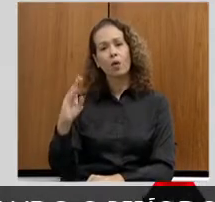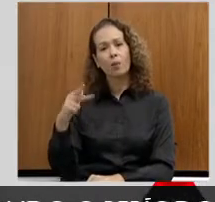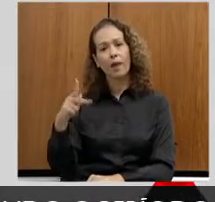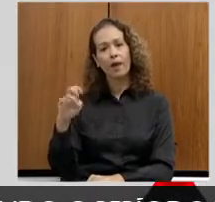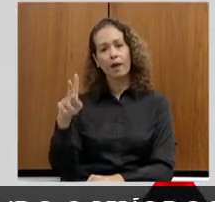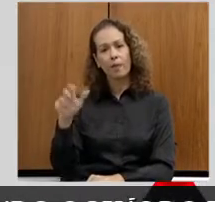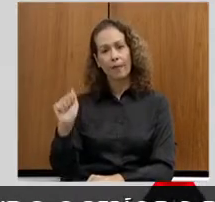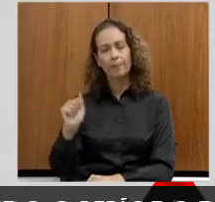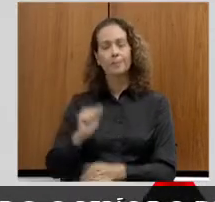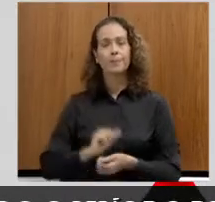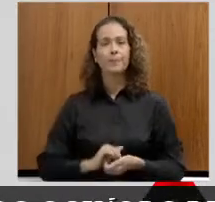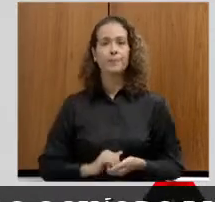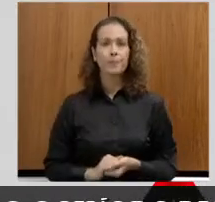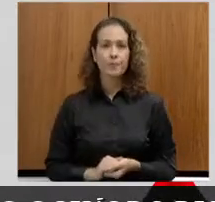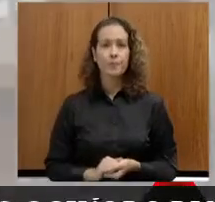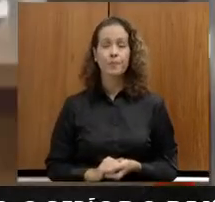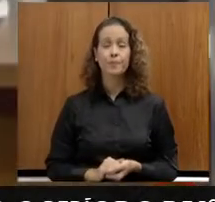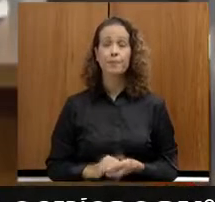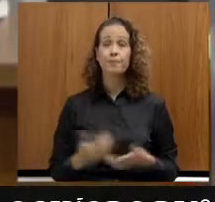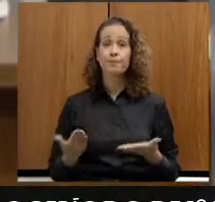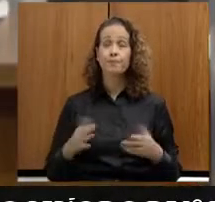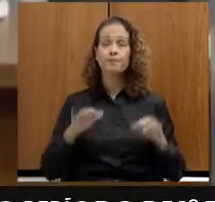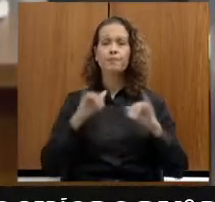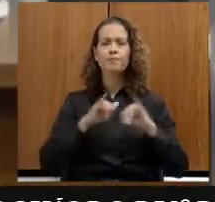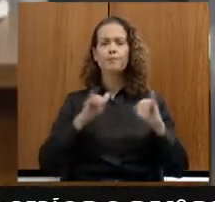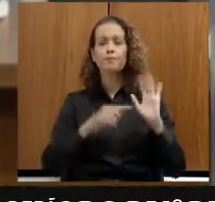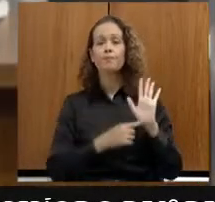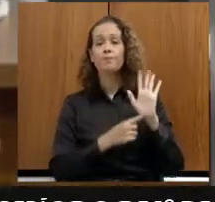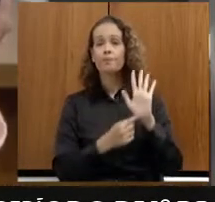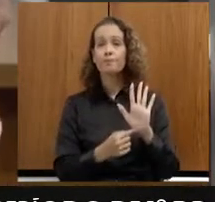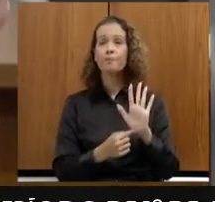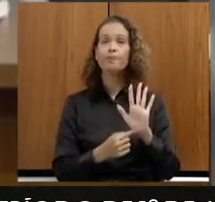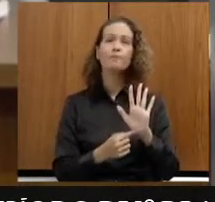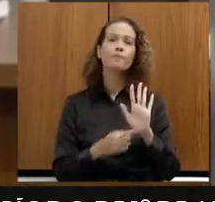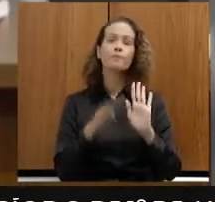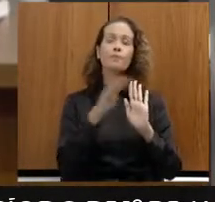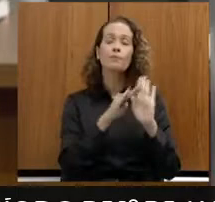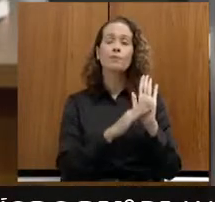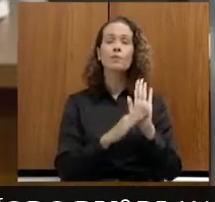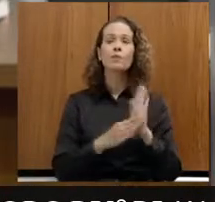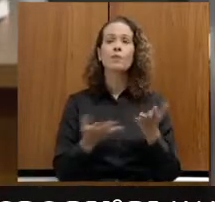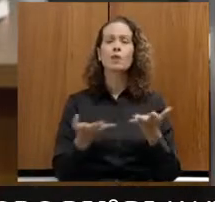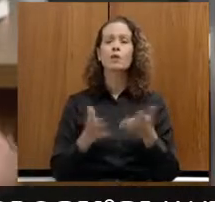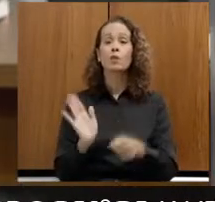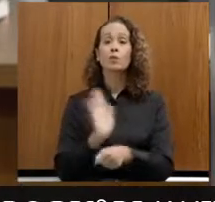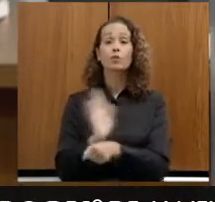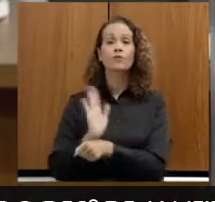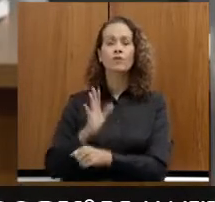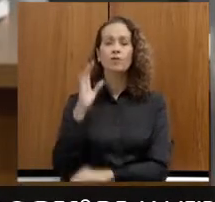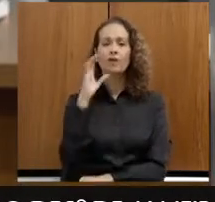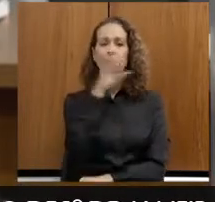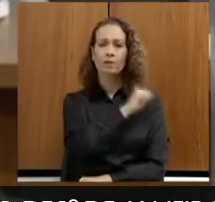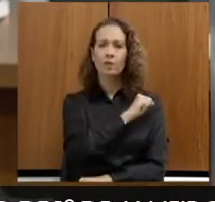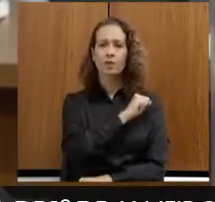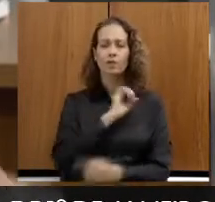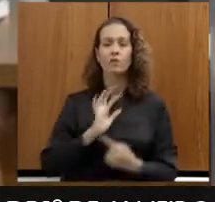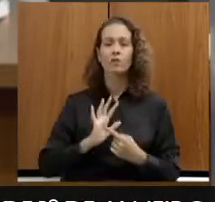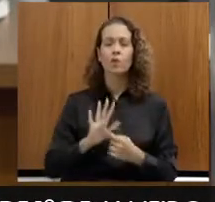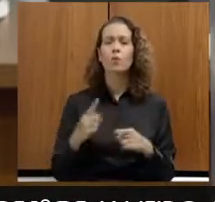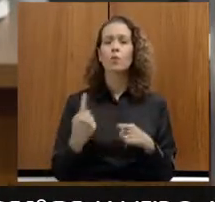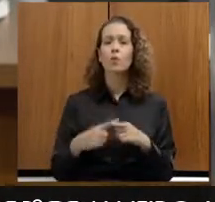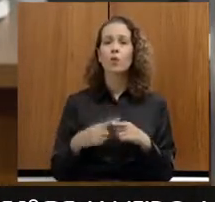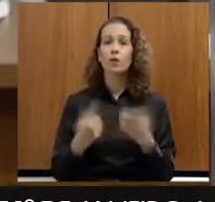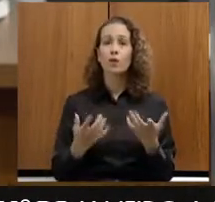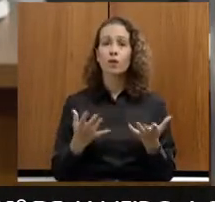Eu gostaria de ter dado destaque e aqui eu gostaria de passar um filme rapidamente, porque eu